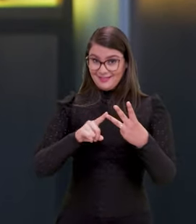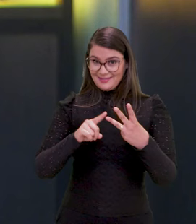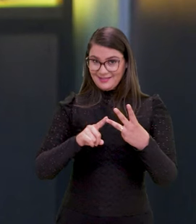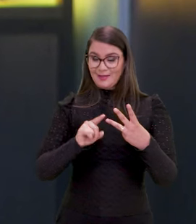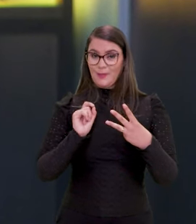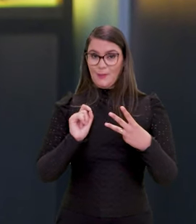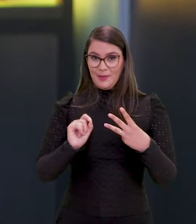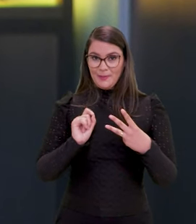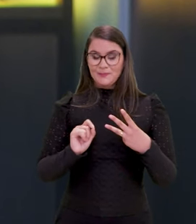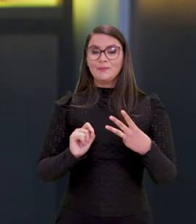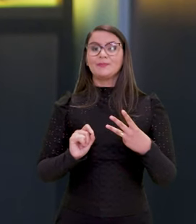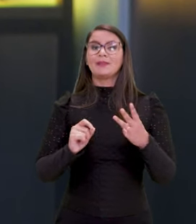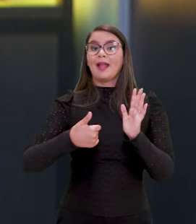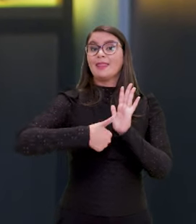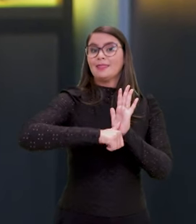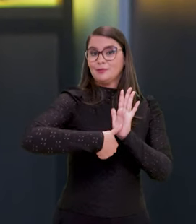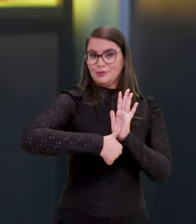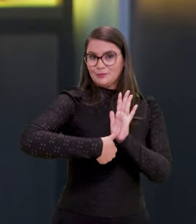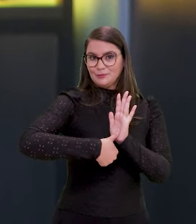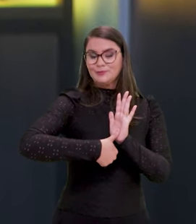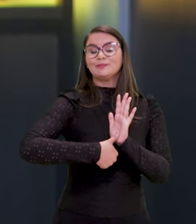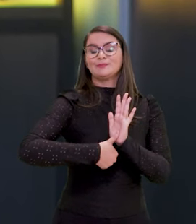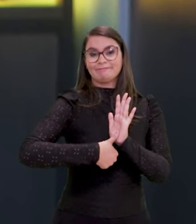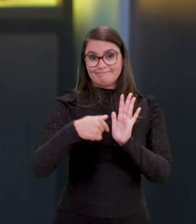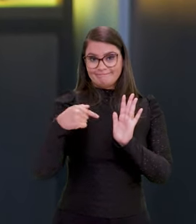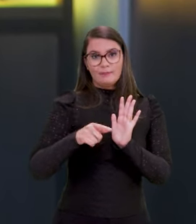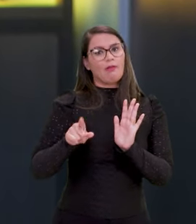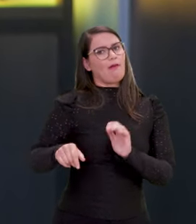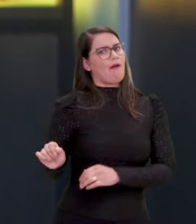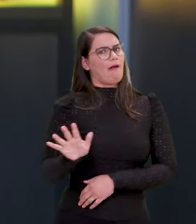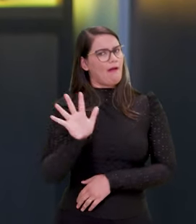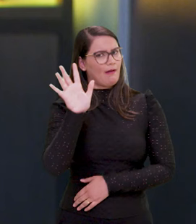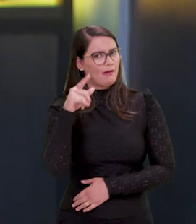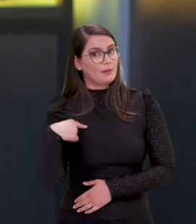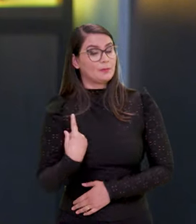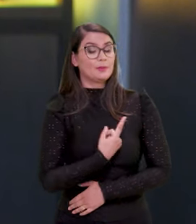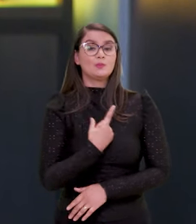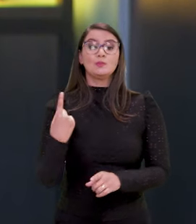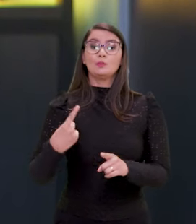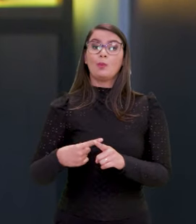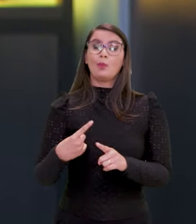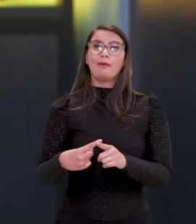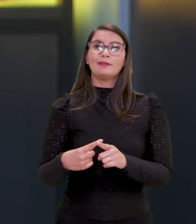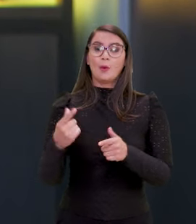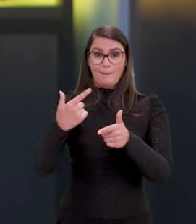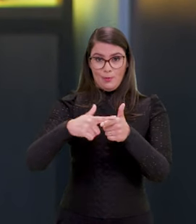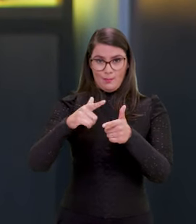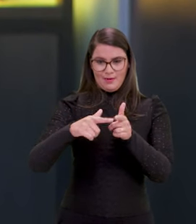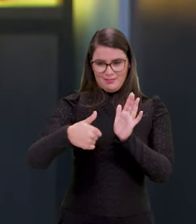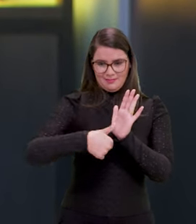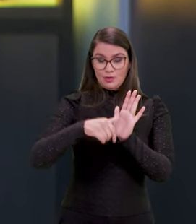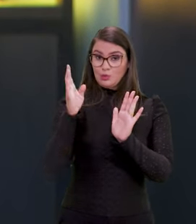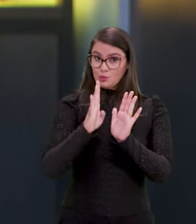grande pauta é a pauta da identidade. É uma pauta muito cara para a gente, porque o problema da